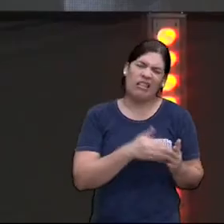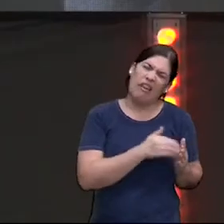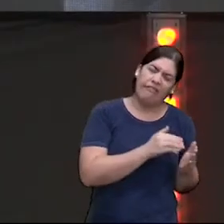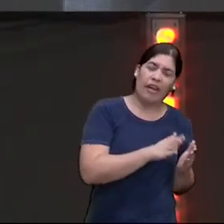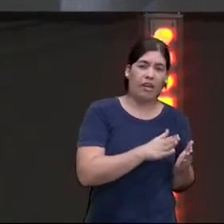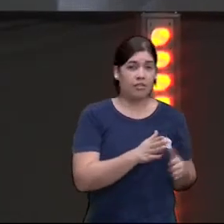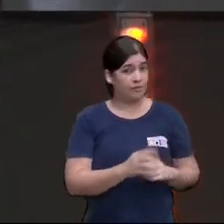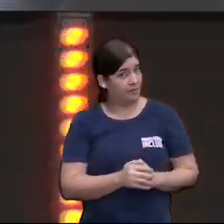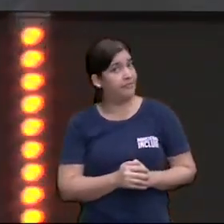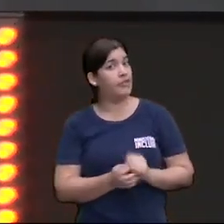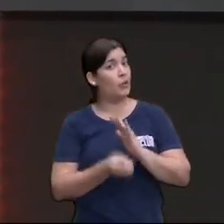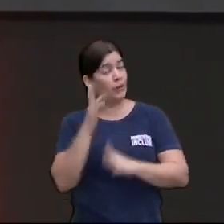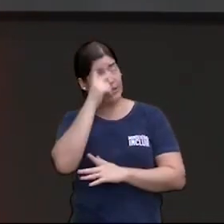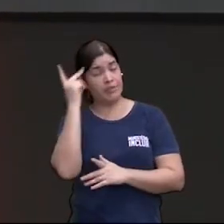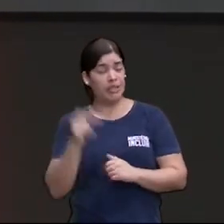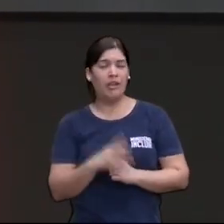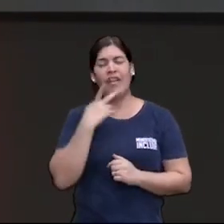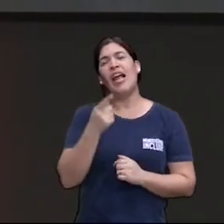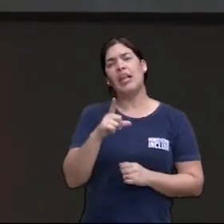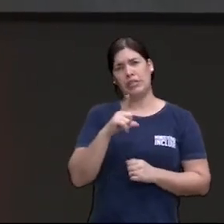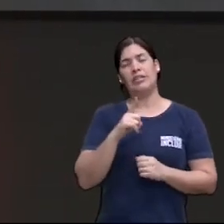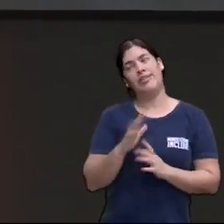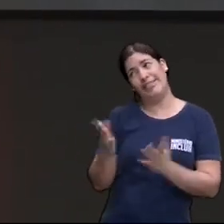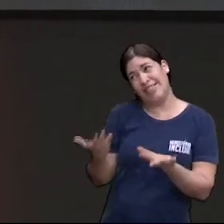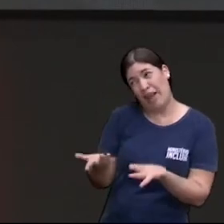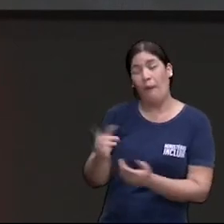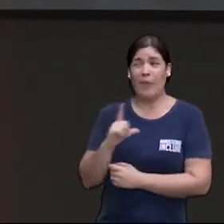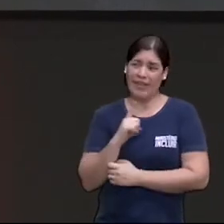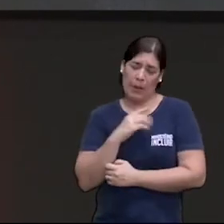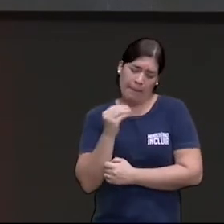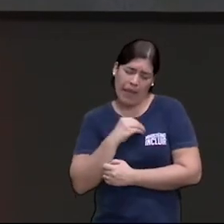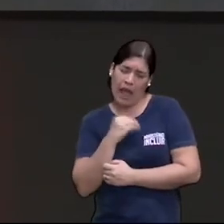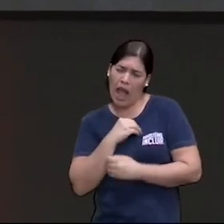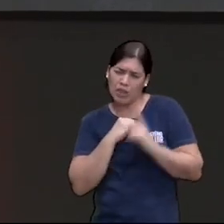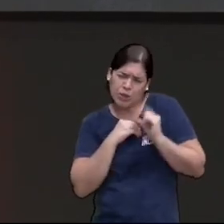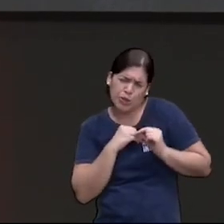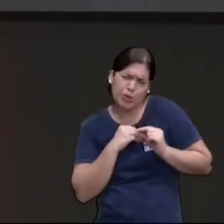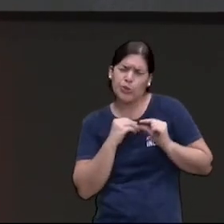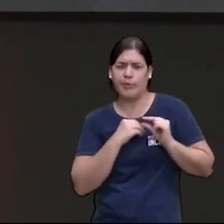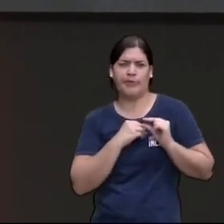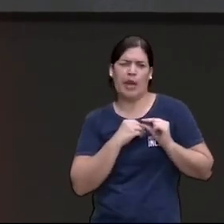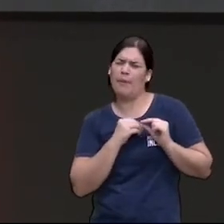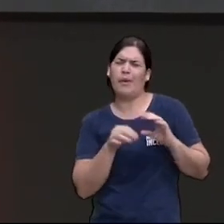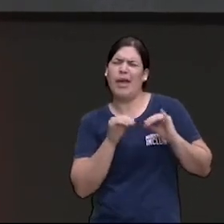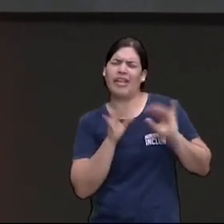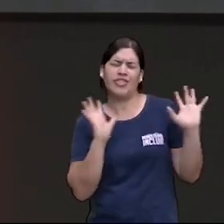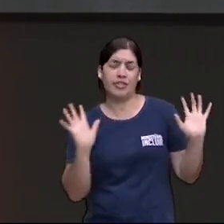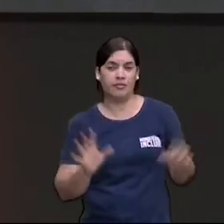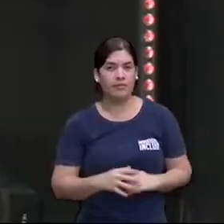assim, um pecadinho, um pecado, ah, bobagem.